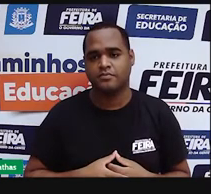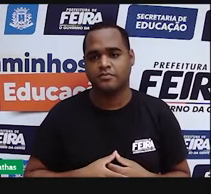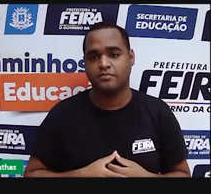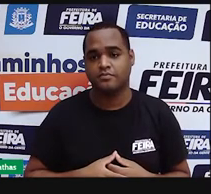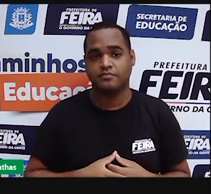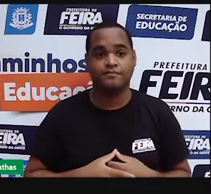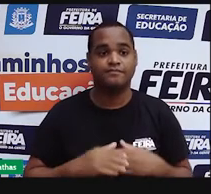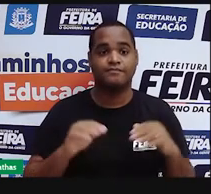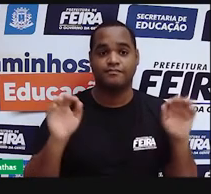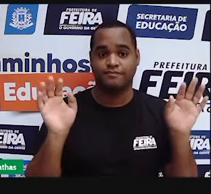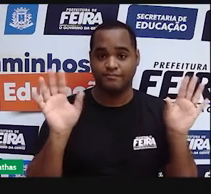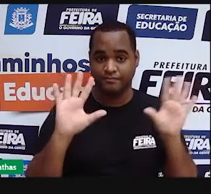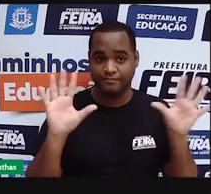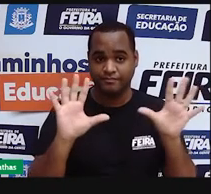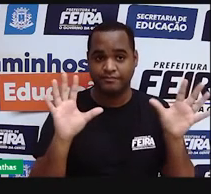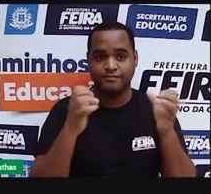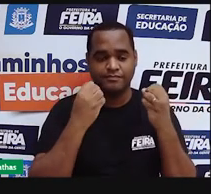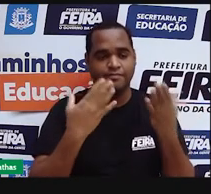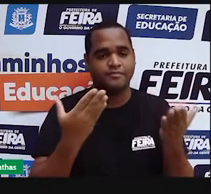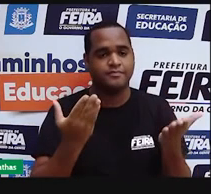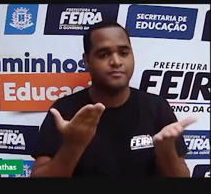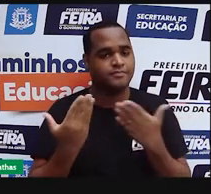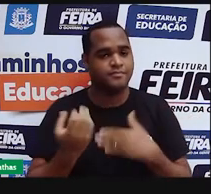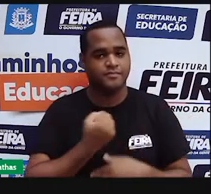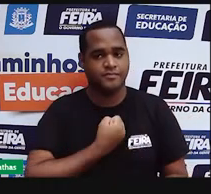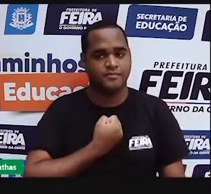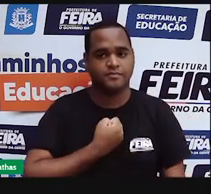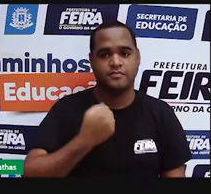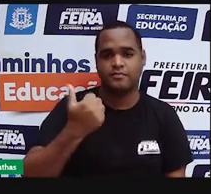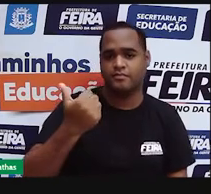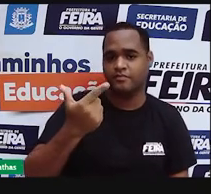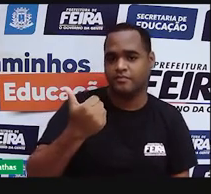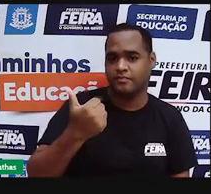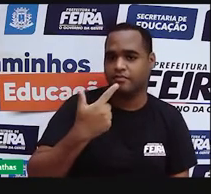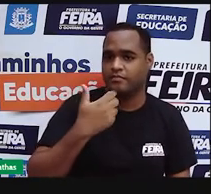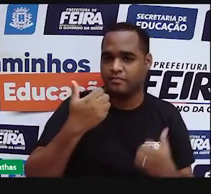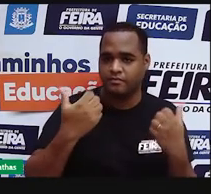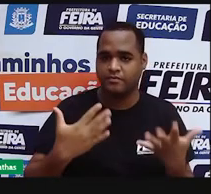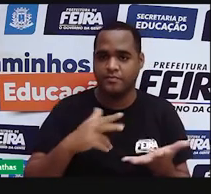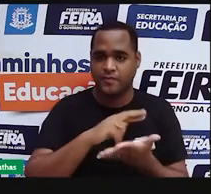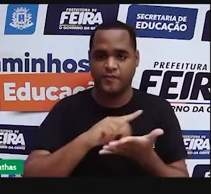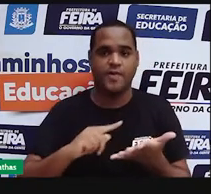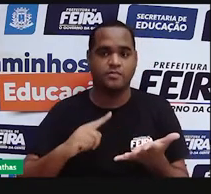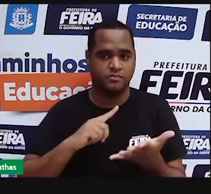Olá, bem-vindos ao décimo segundo desfile de modelos atômicos.